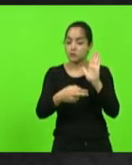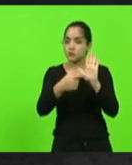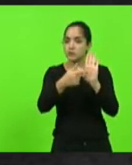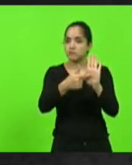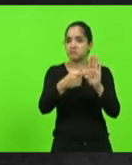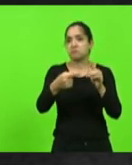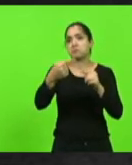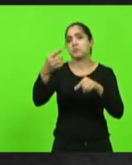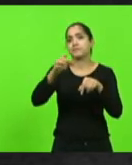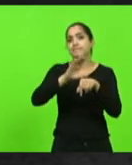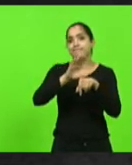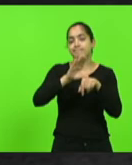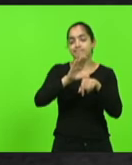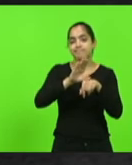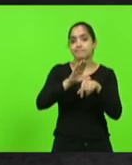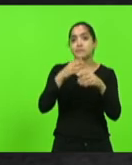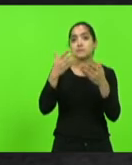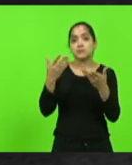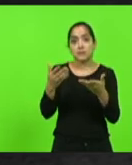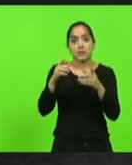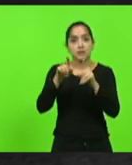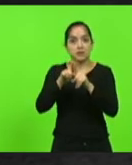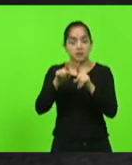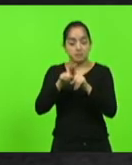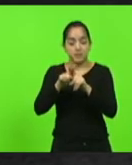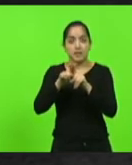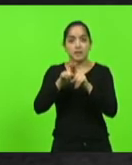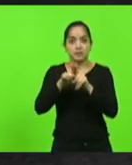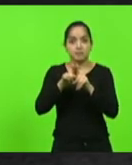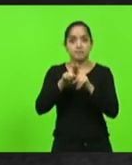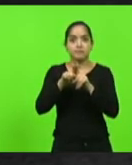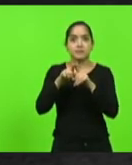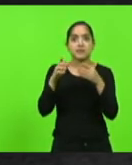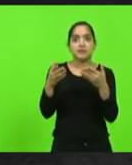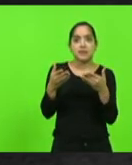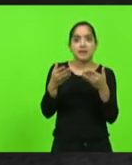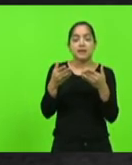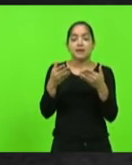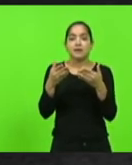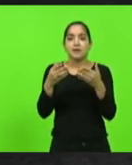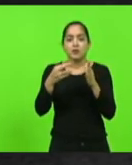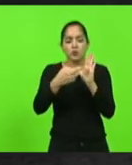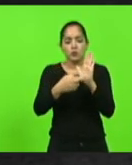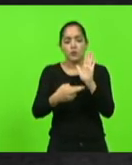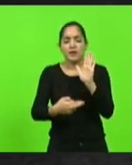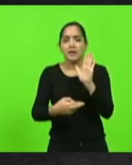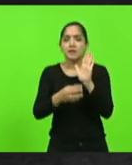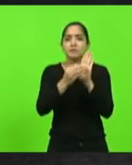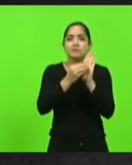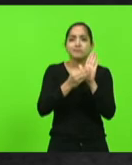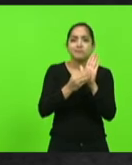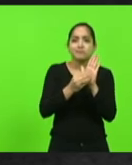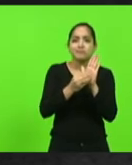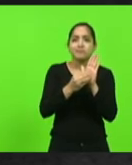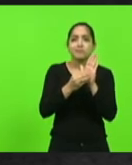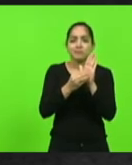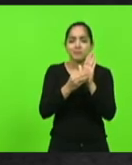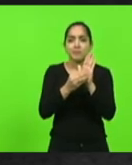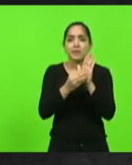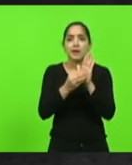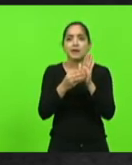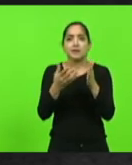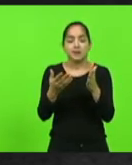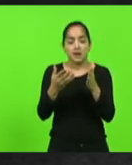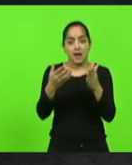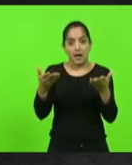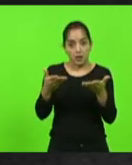inconstitucional. também o deputado, ele colocou brechas no seu relatório para burlar a lei dos supersalários, que acabou de ser